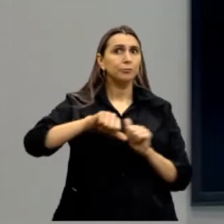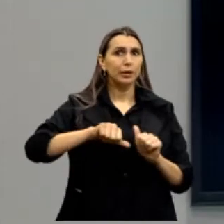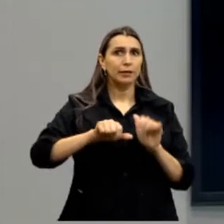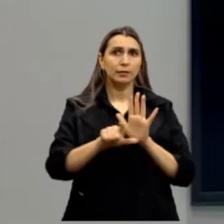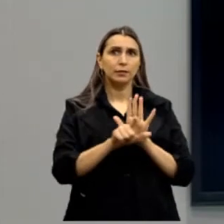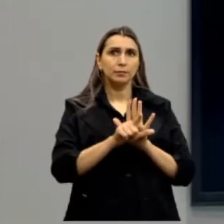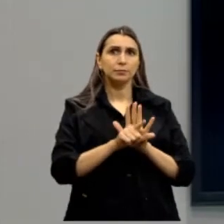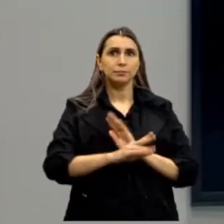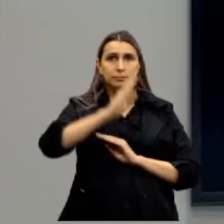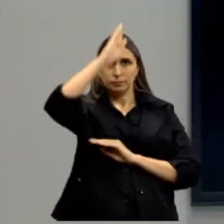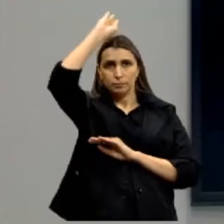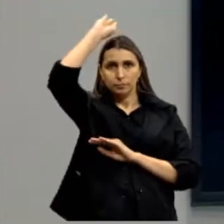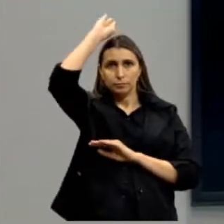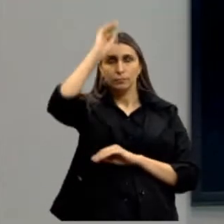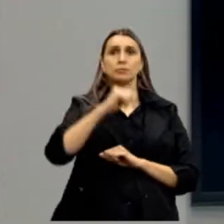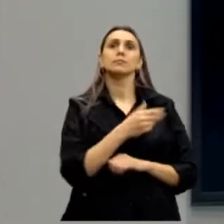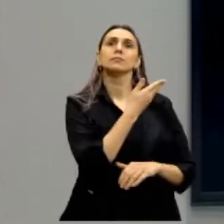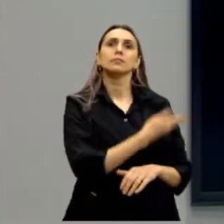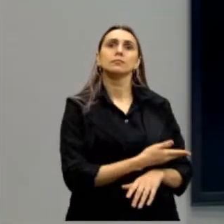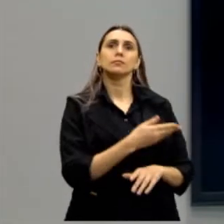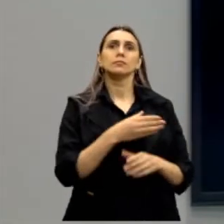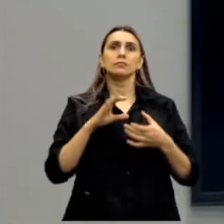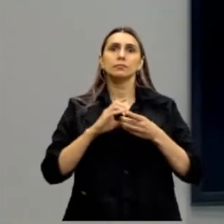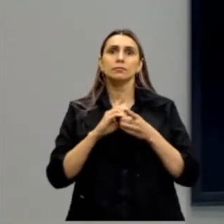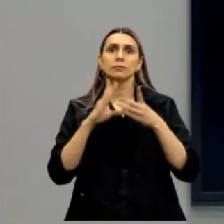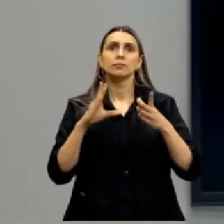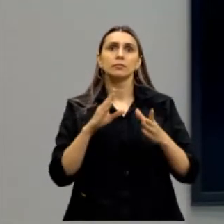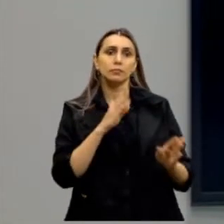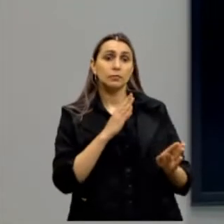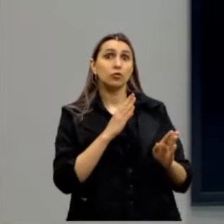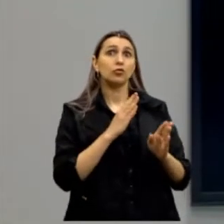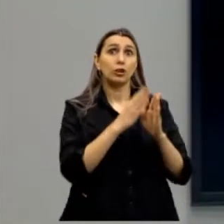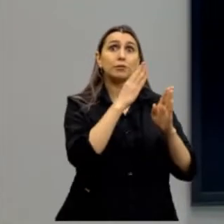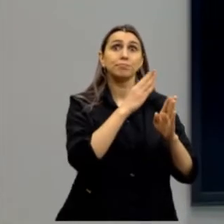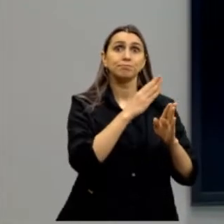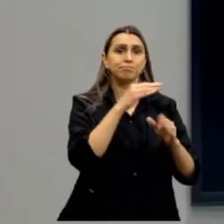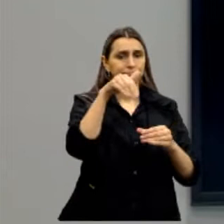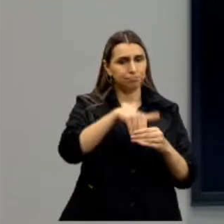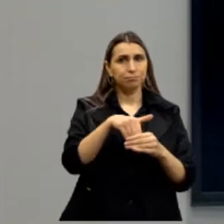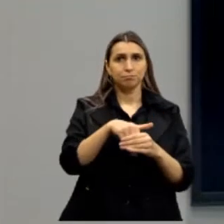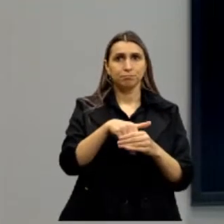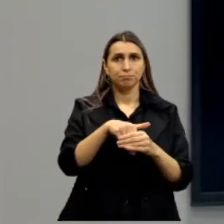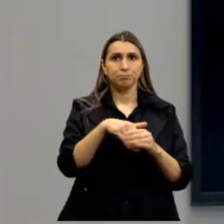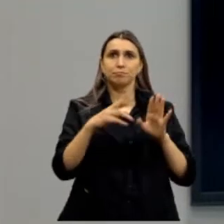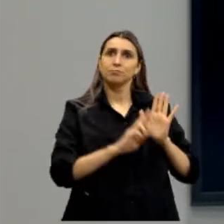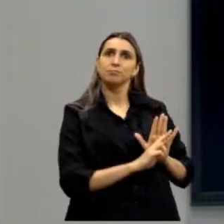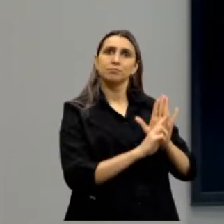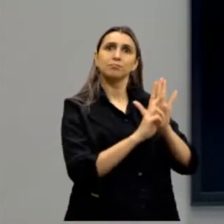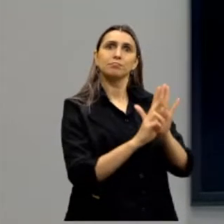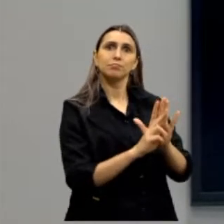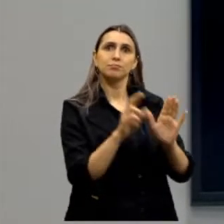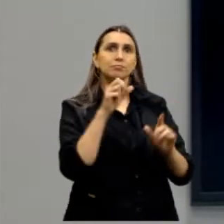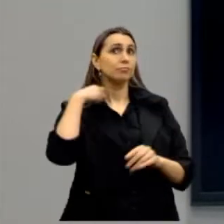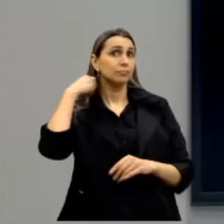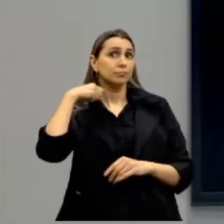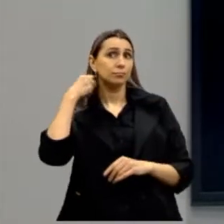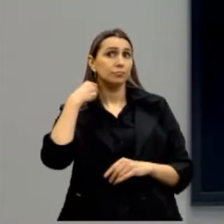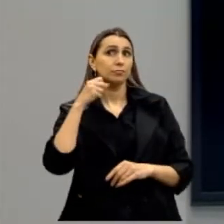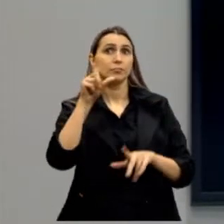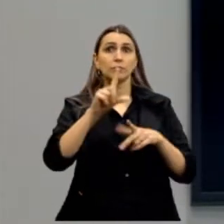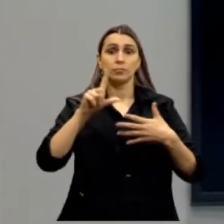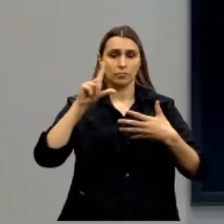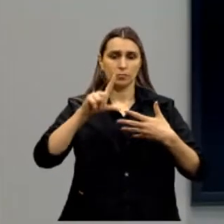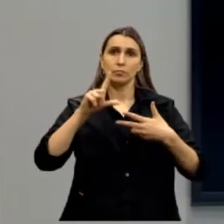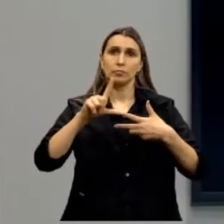A Roma, então, a Roma Democracia era indireta, ou seja, havia eleição de representantes para o Senado, então, o Legislativo,